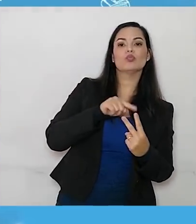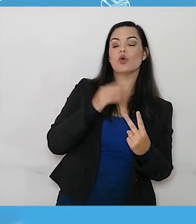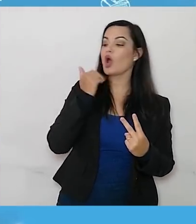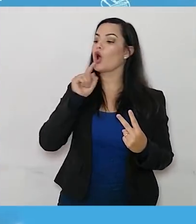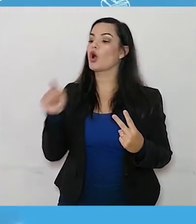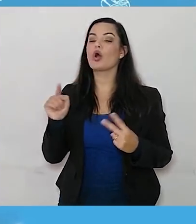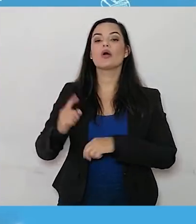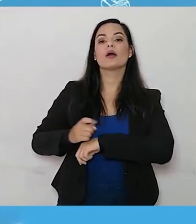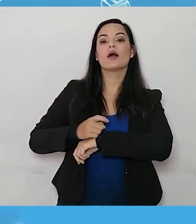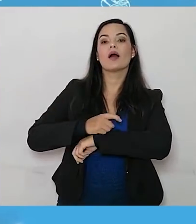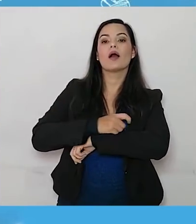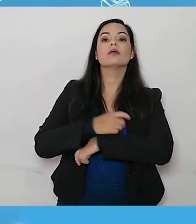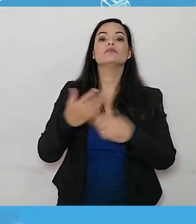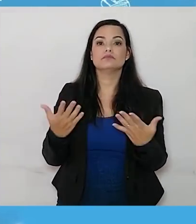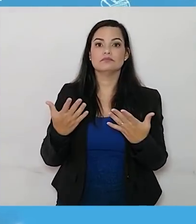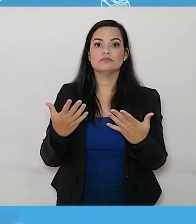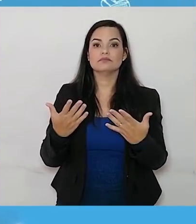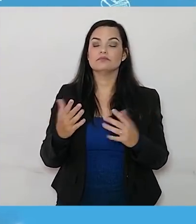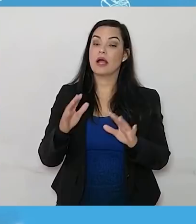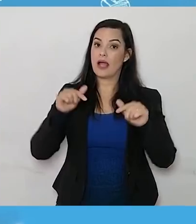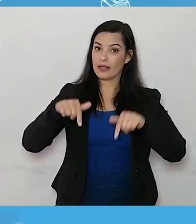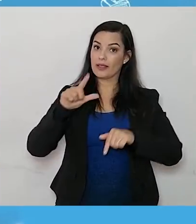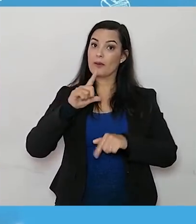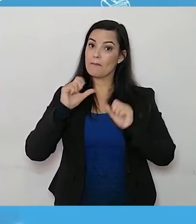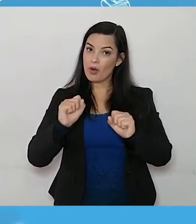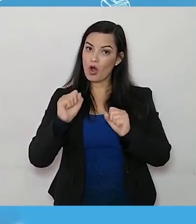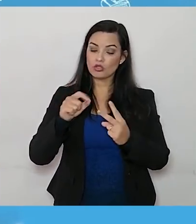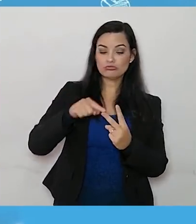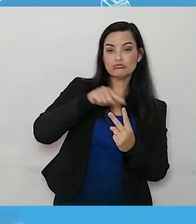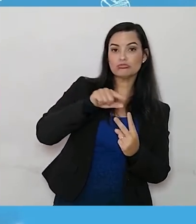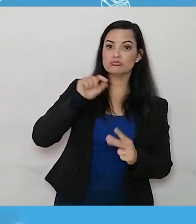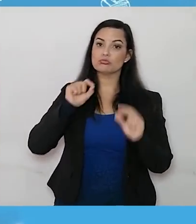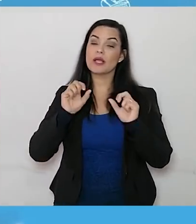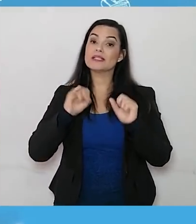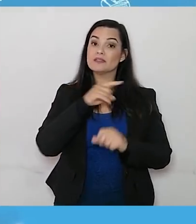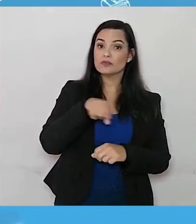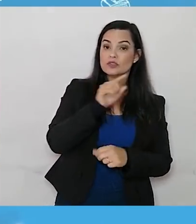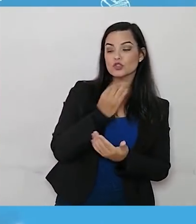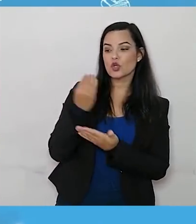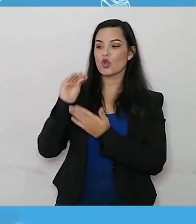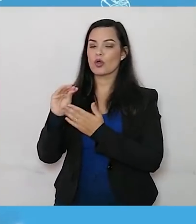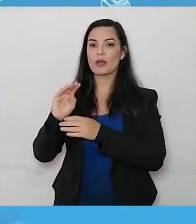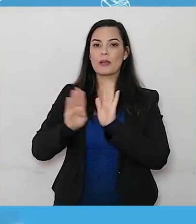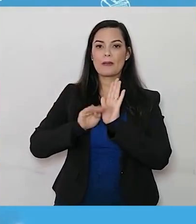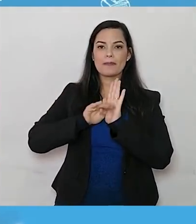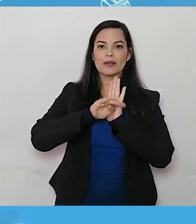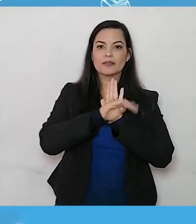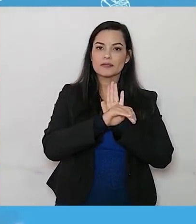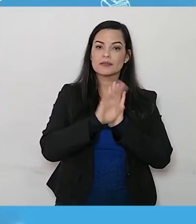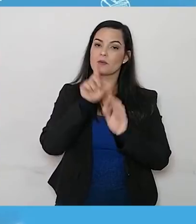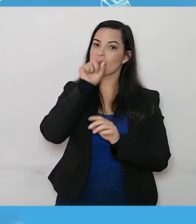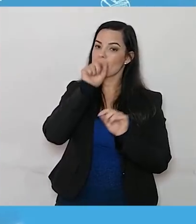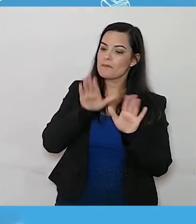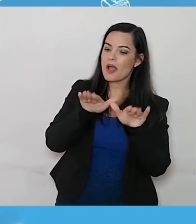Bom, aqui nós podemos ter as duas situações. Só que, se vocês colocarem a bactéria, o pássaro não vai comer a